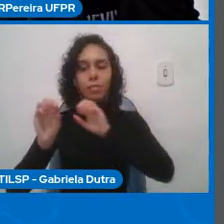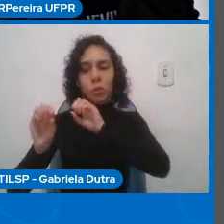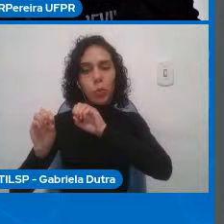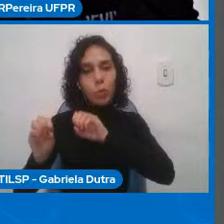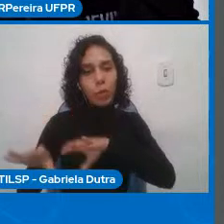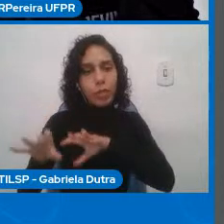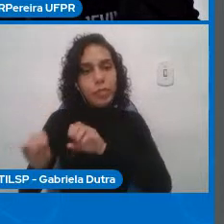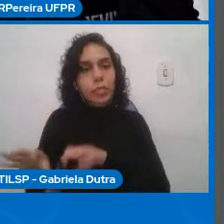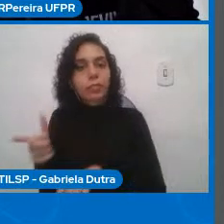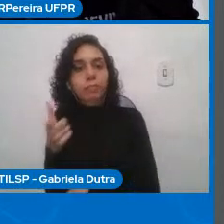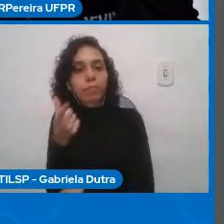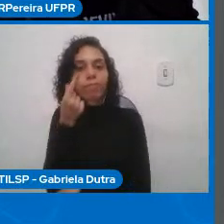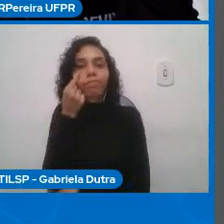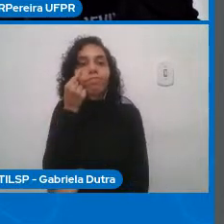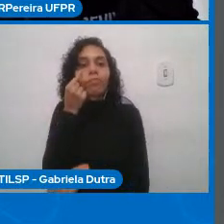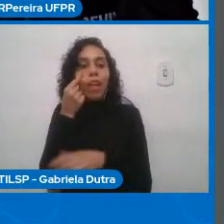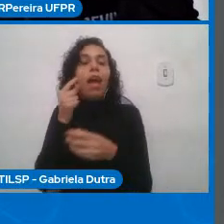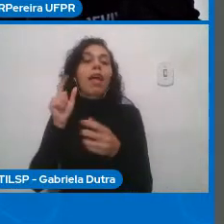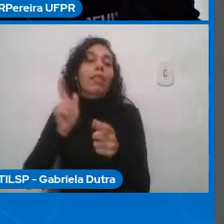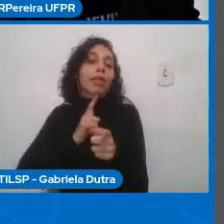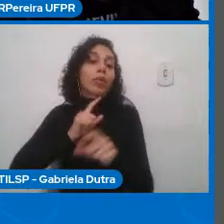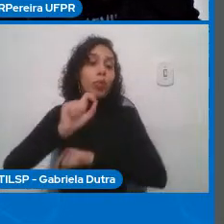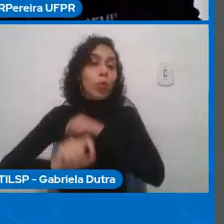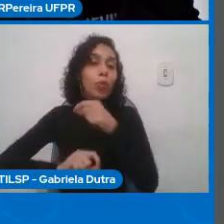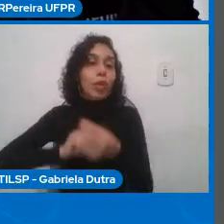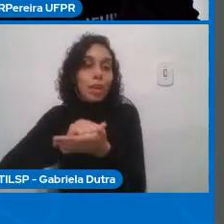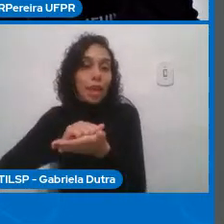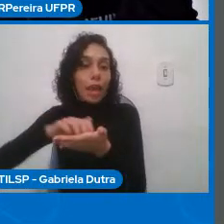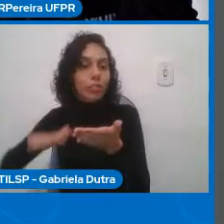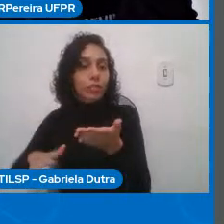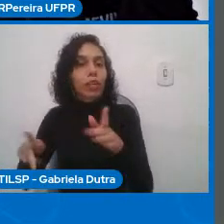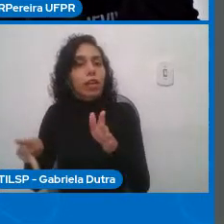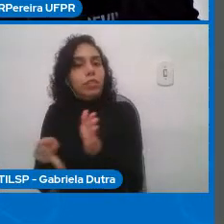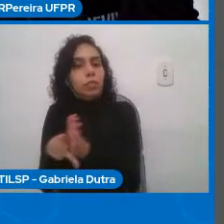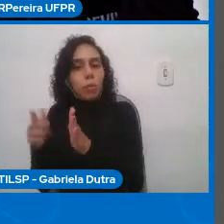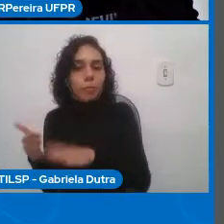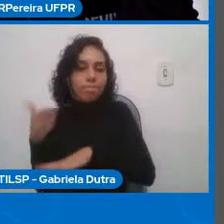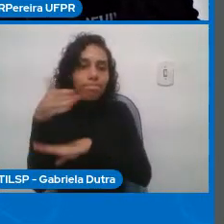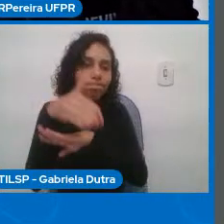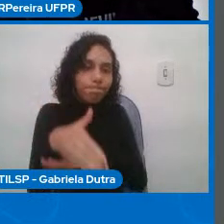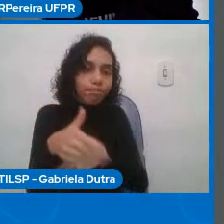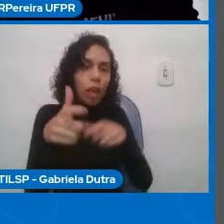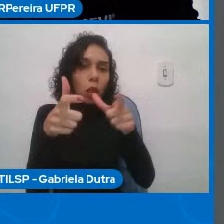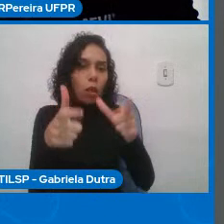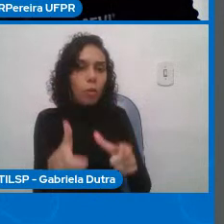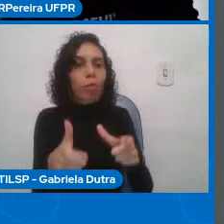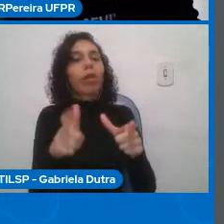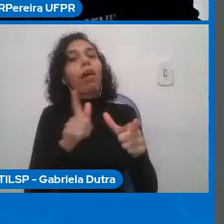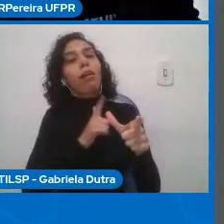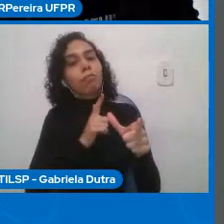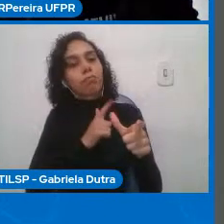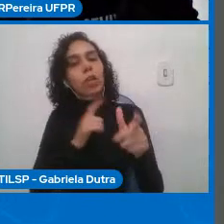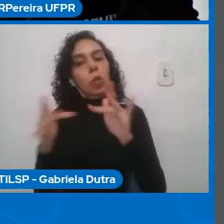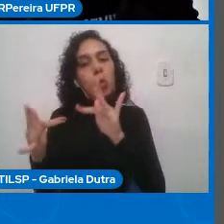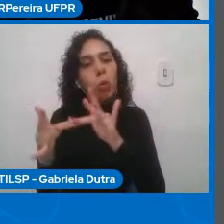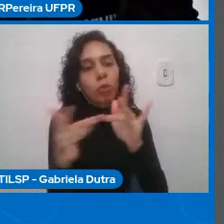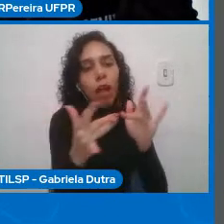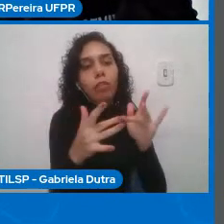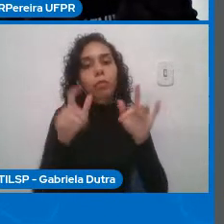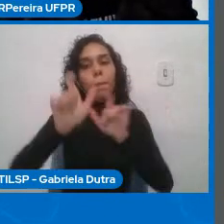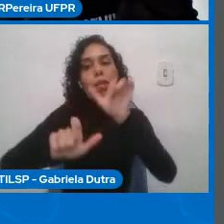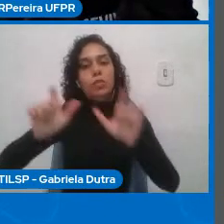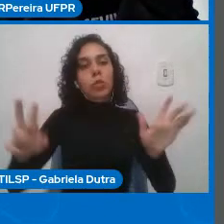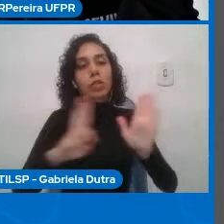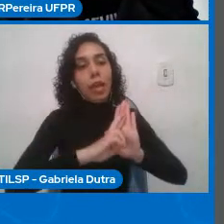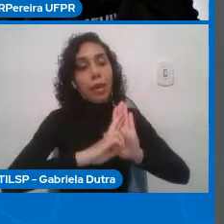envolve atividades de campo isso envolve contato com representantes do público alvo e essa responsabilidade das